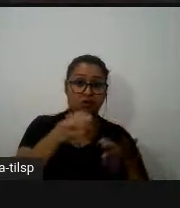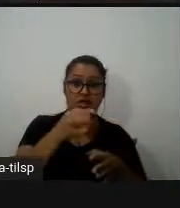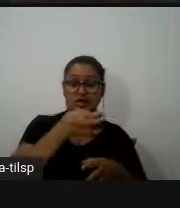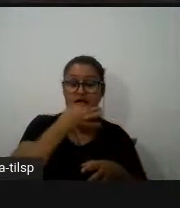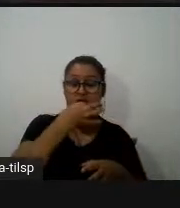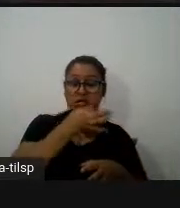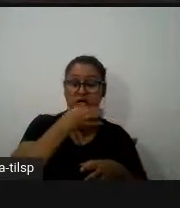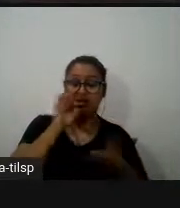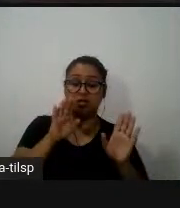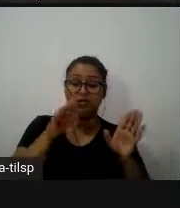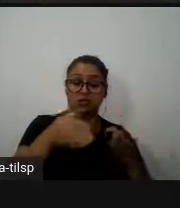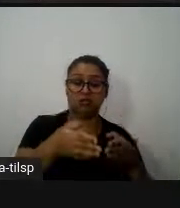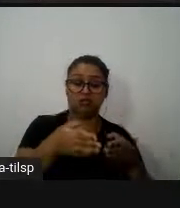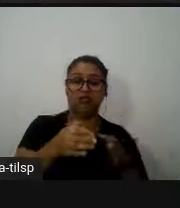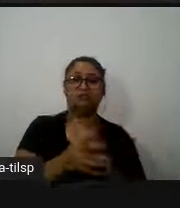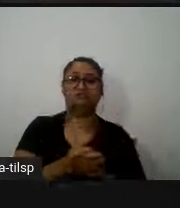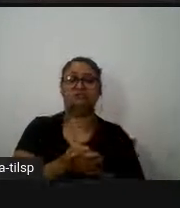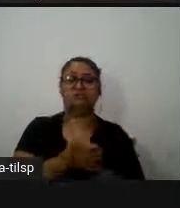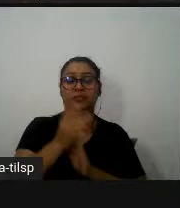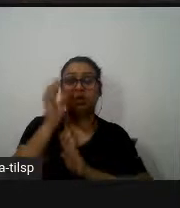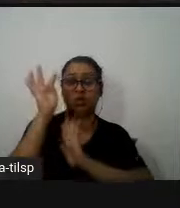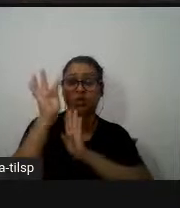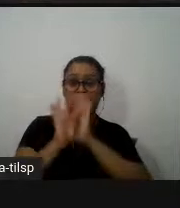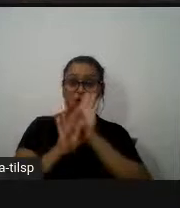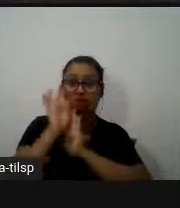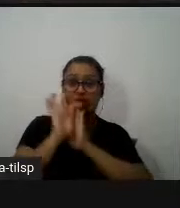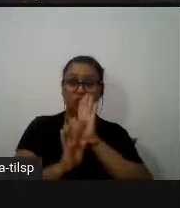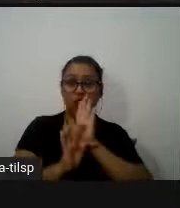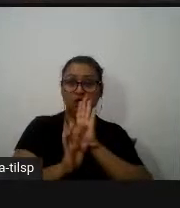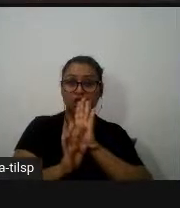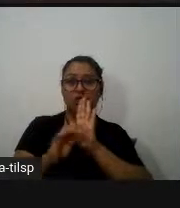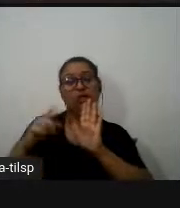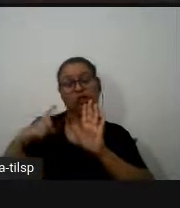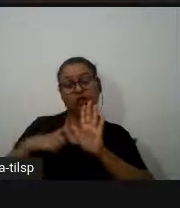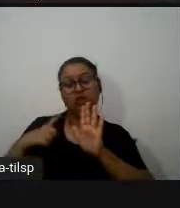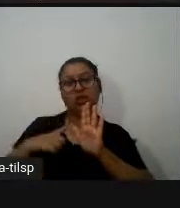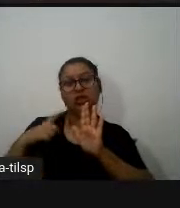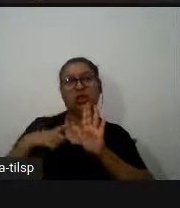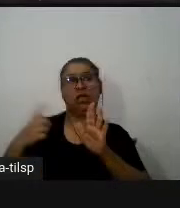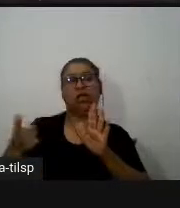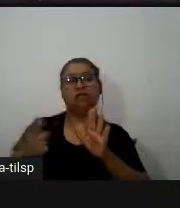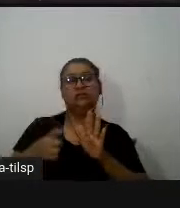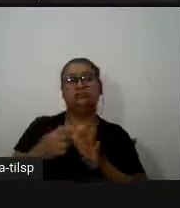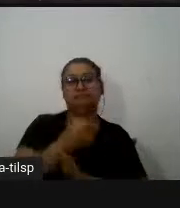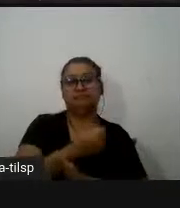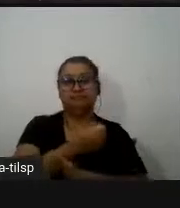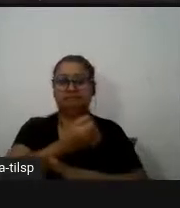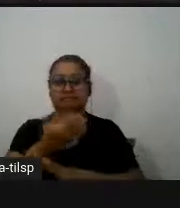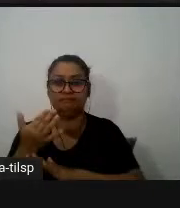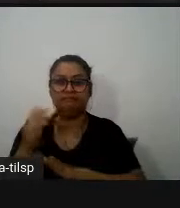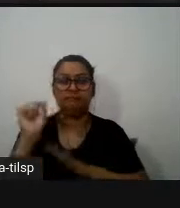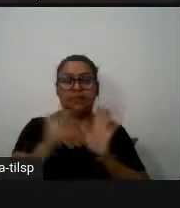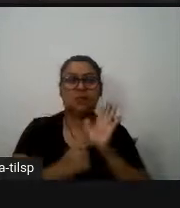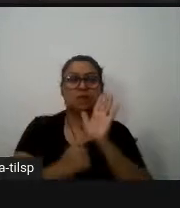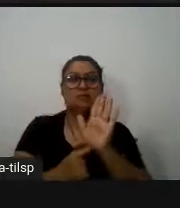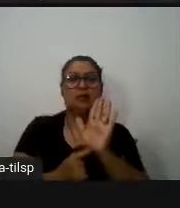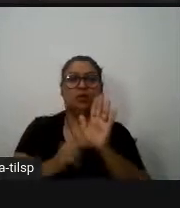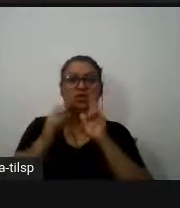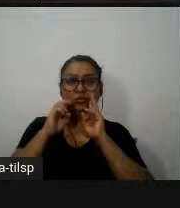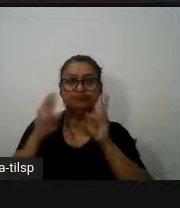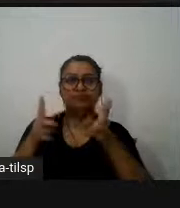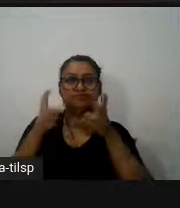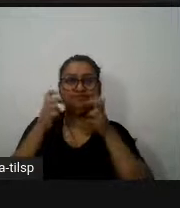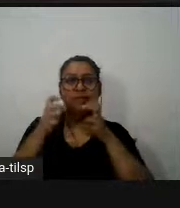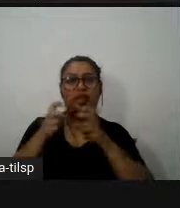análise dos textos há dados que convocam a modalização apreciativa no caso das notícias